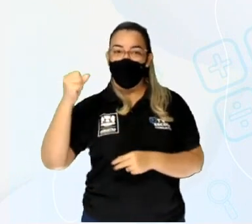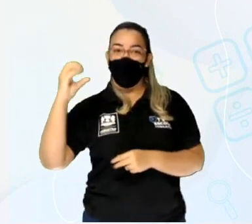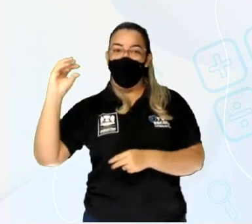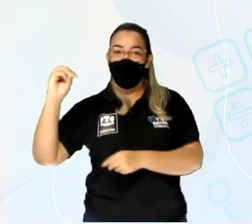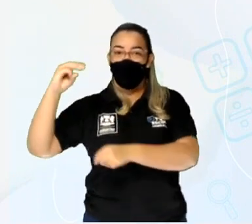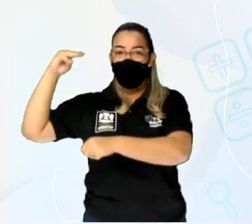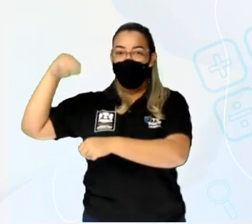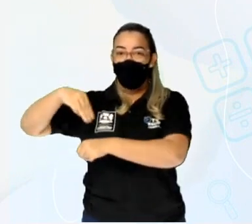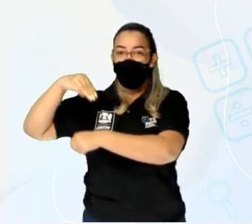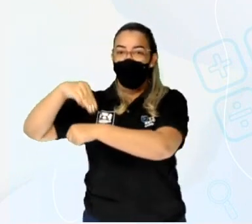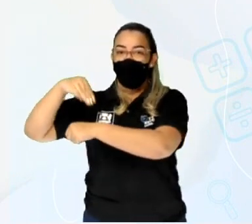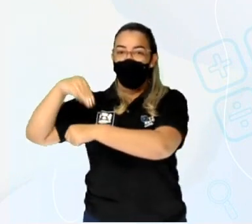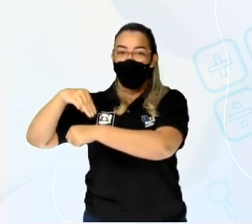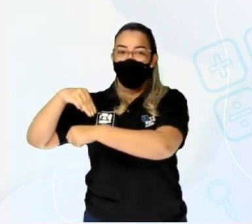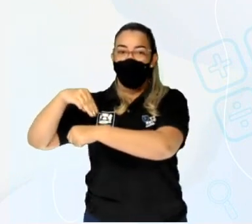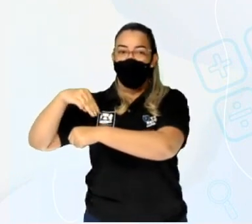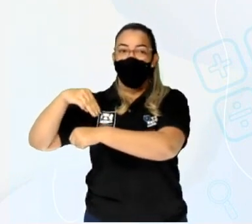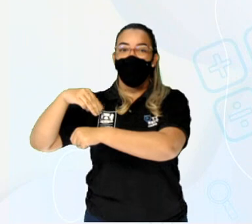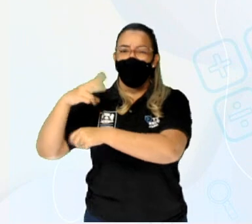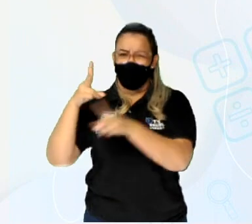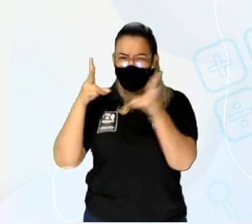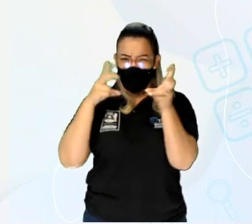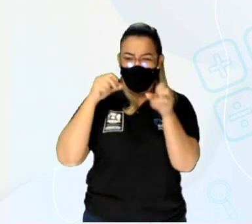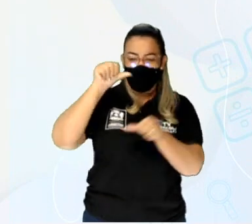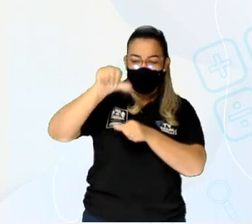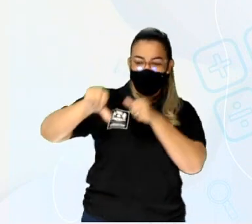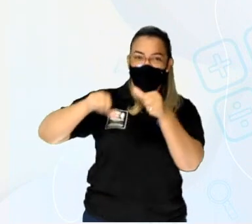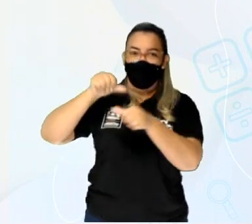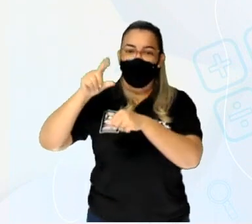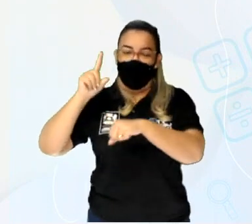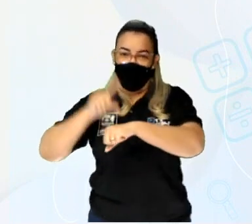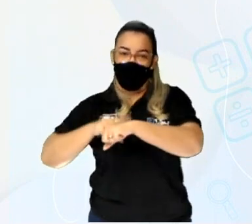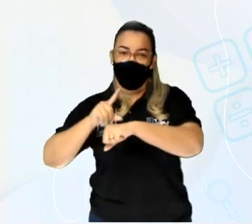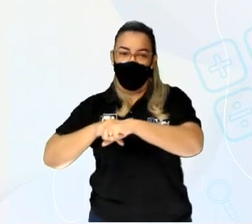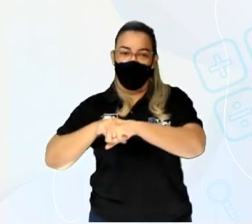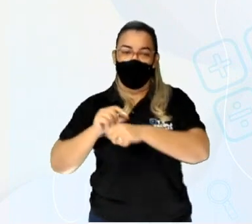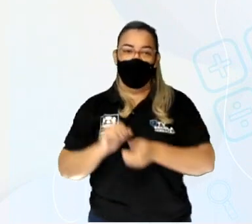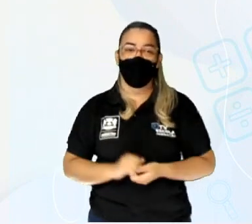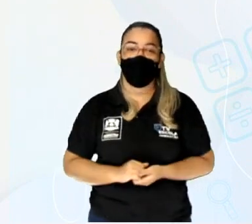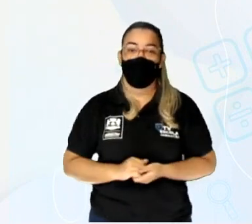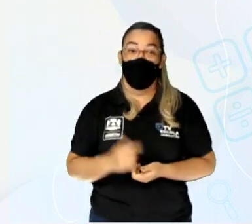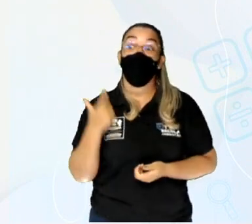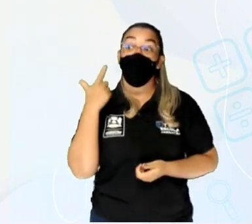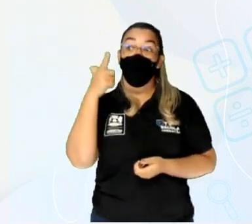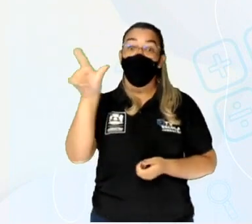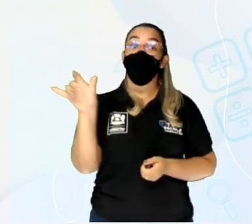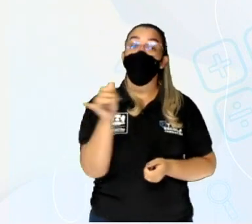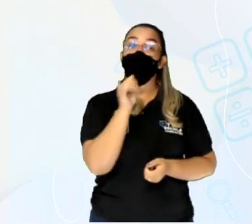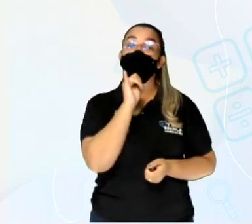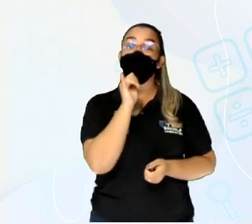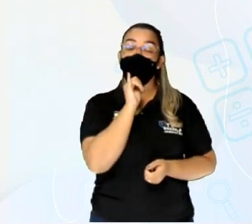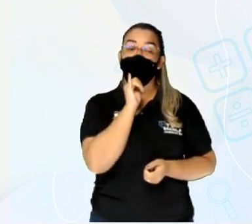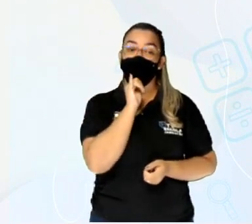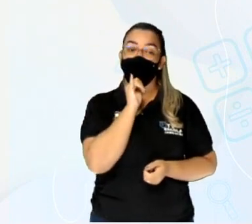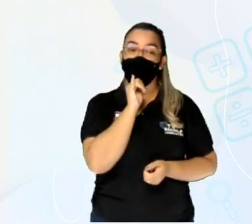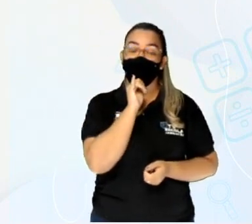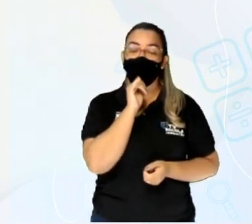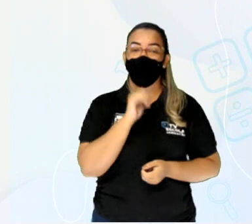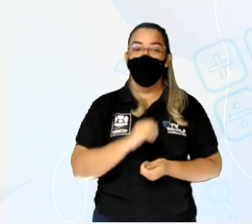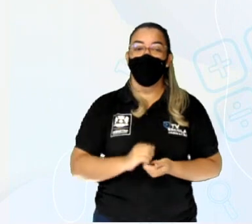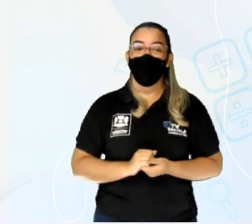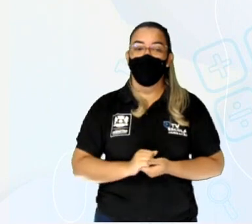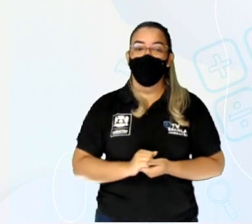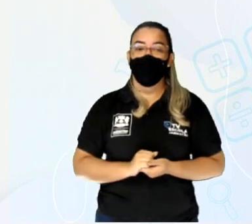Essa foi a transformação de horas para minutos. Vamos transformar minutos em segundos.